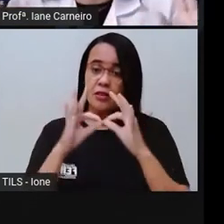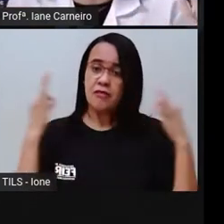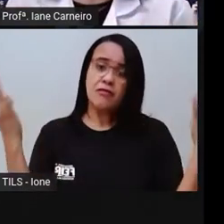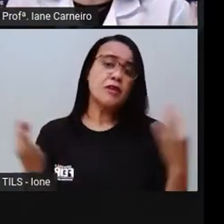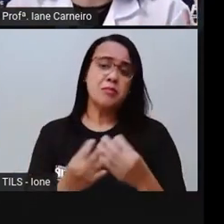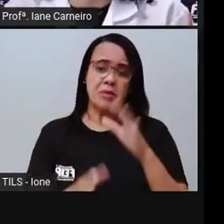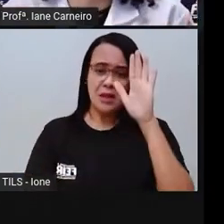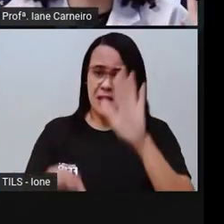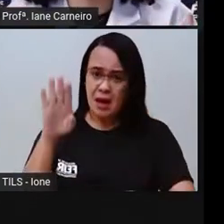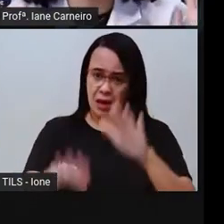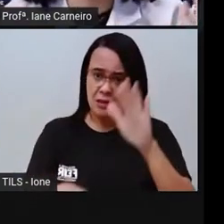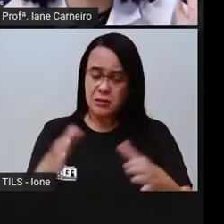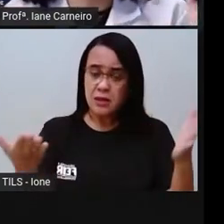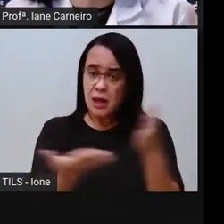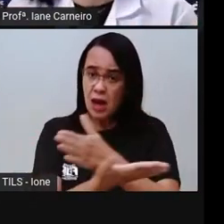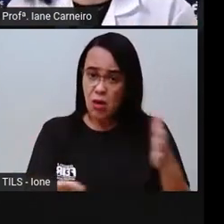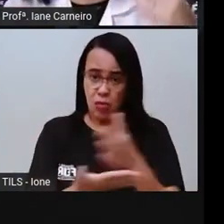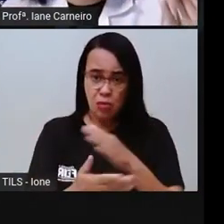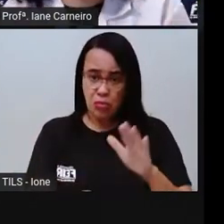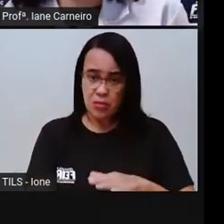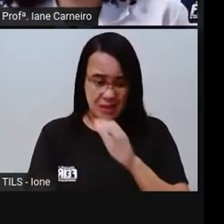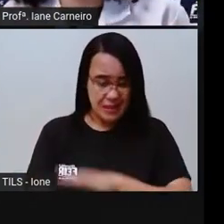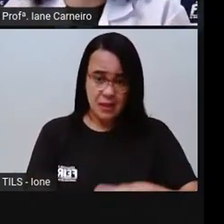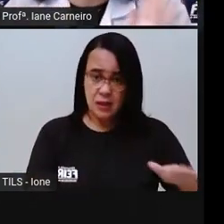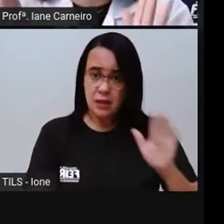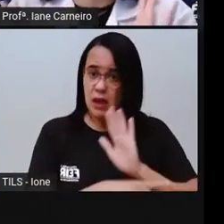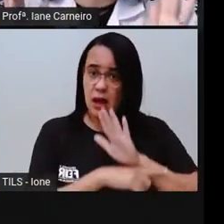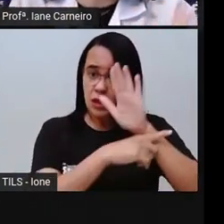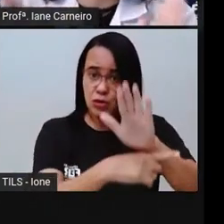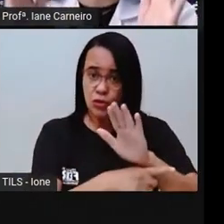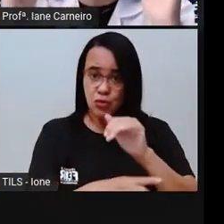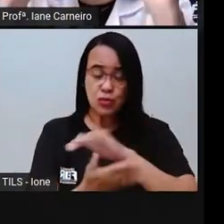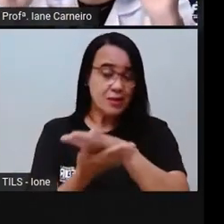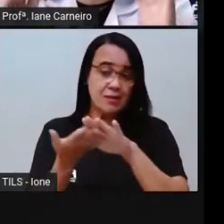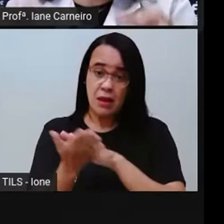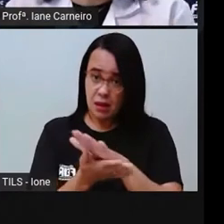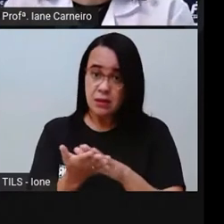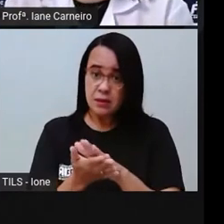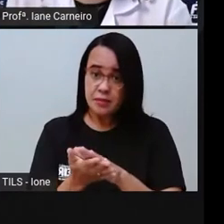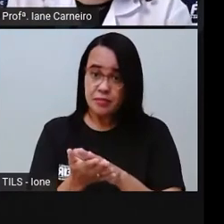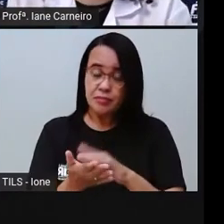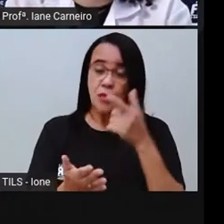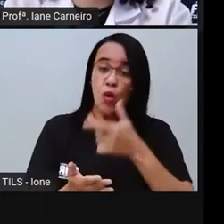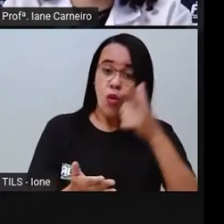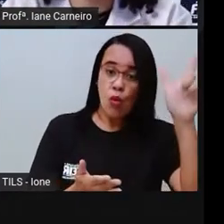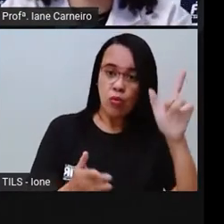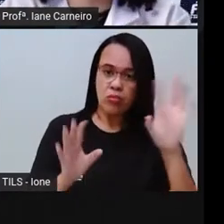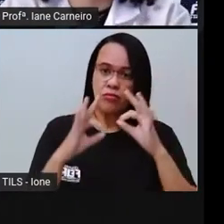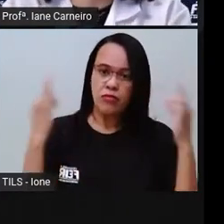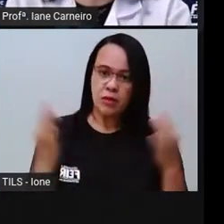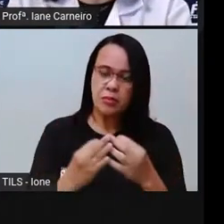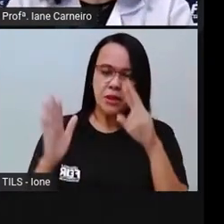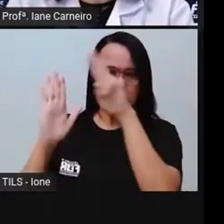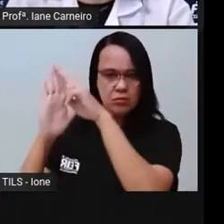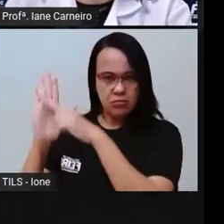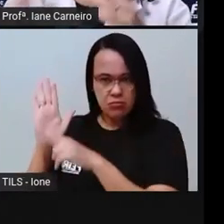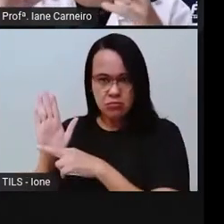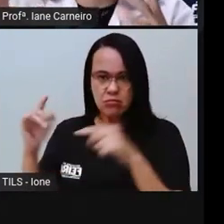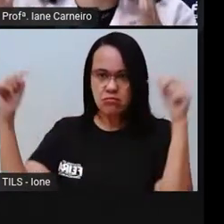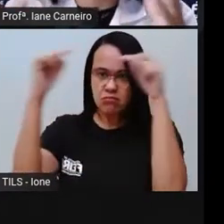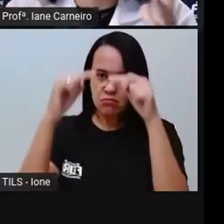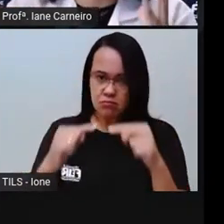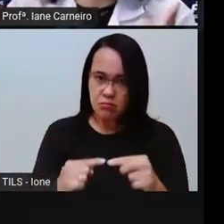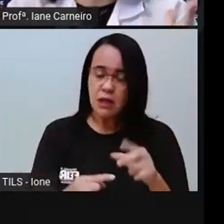ajudam em nenhuma tarefa doméstica, né? Já tem famílias que as crianças têm lá as regrinhas, combinados,